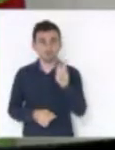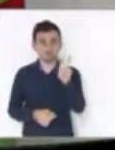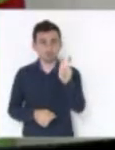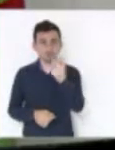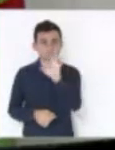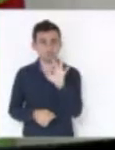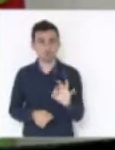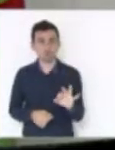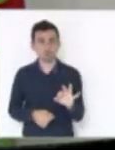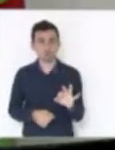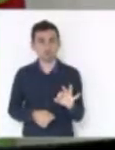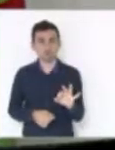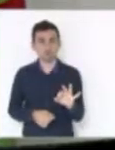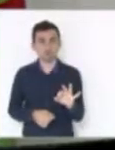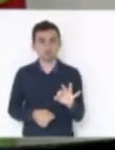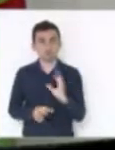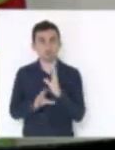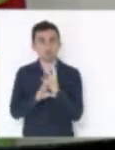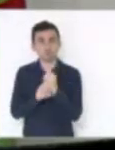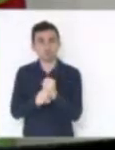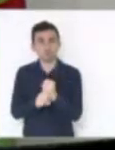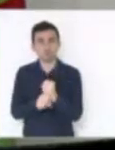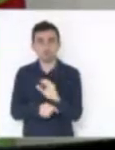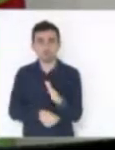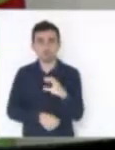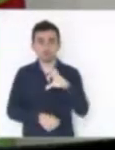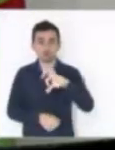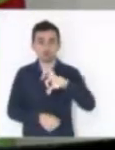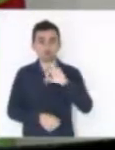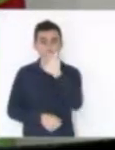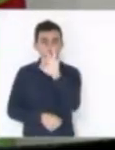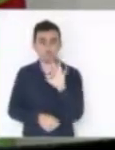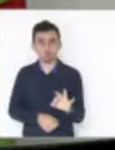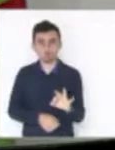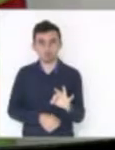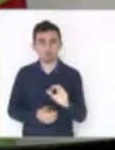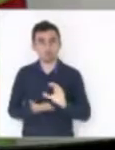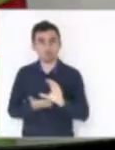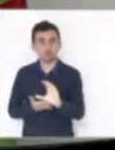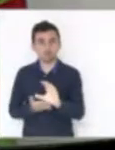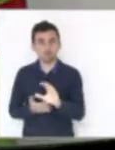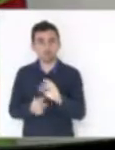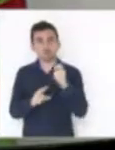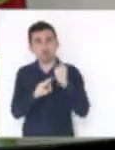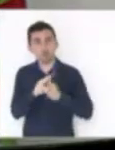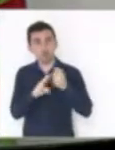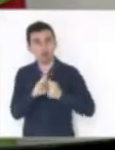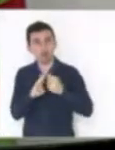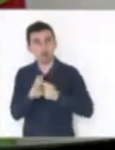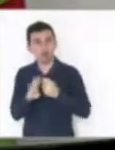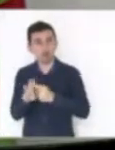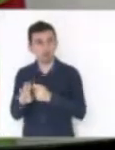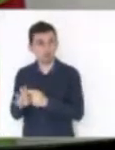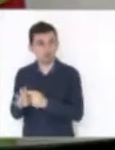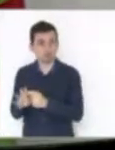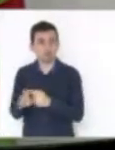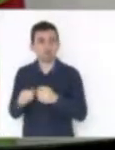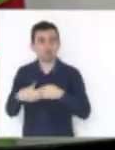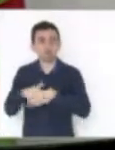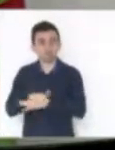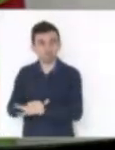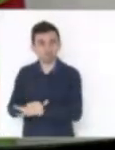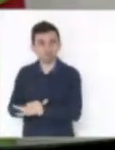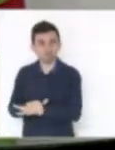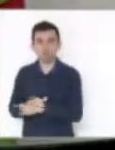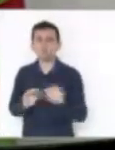Então, temos na soma 9% de contribuição mensal para este fundo. O que